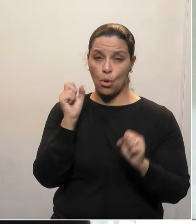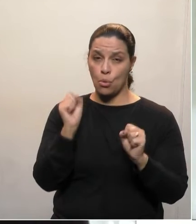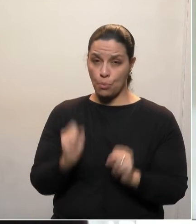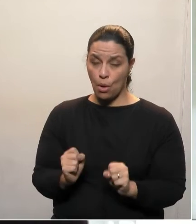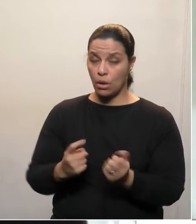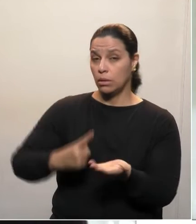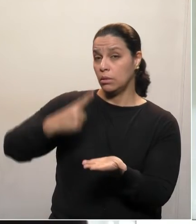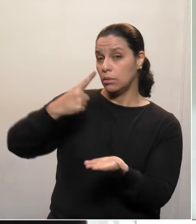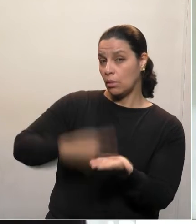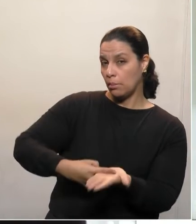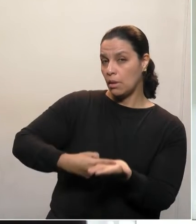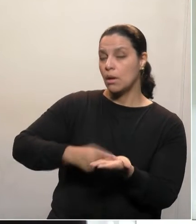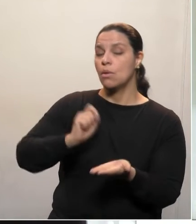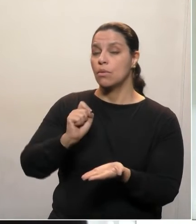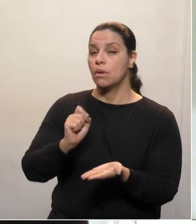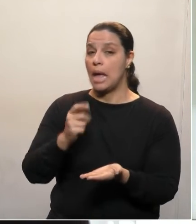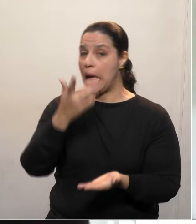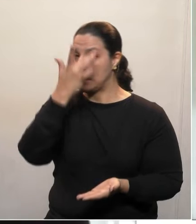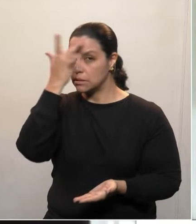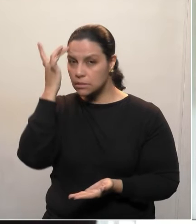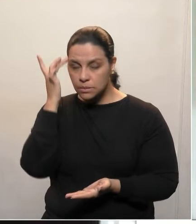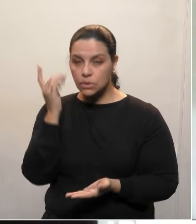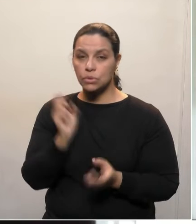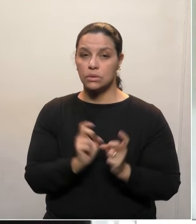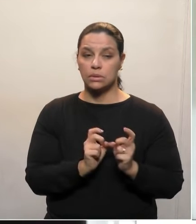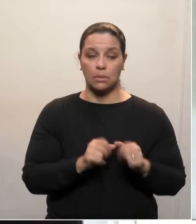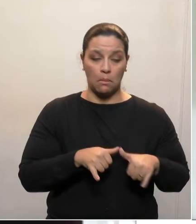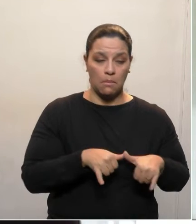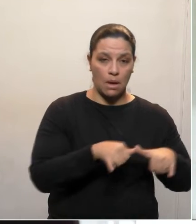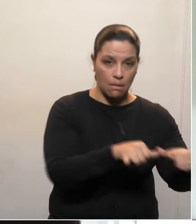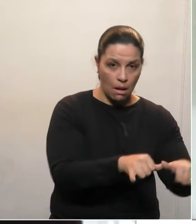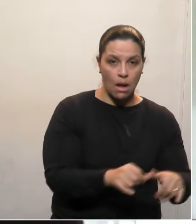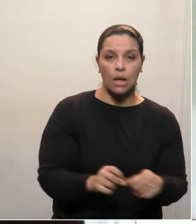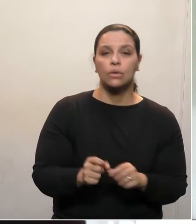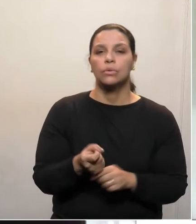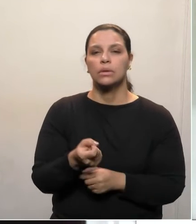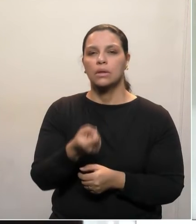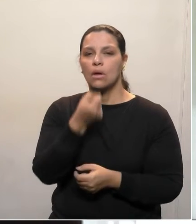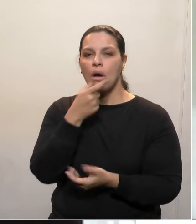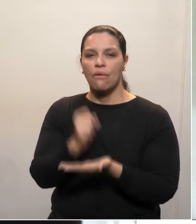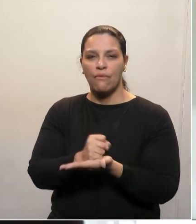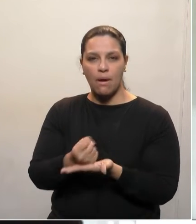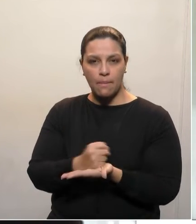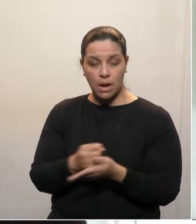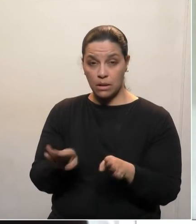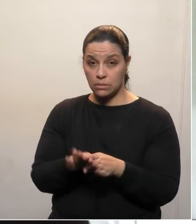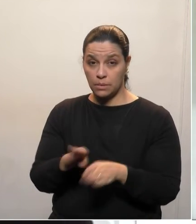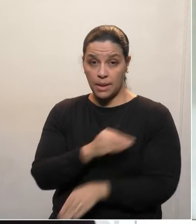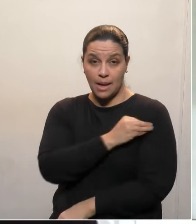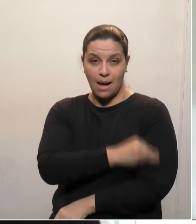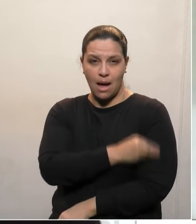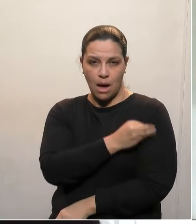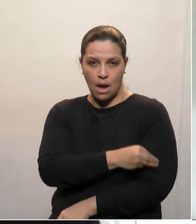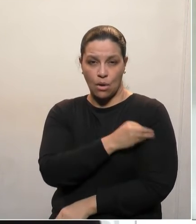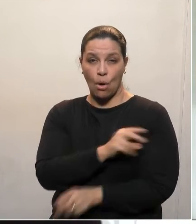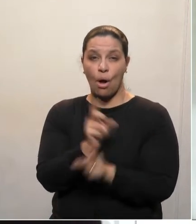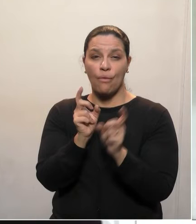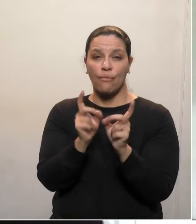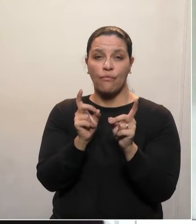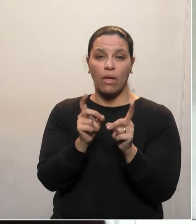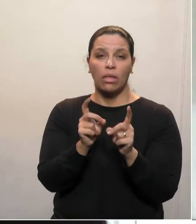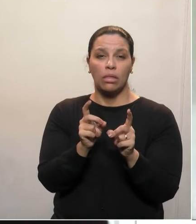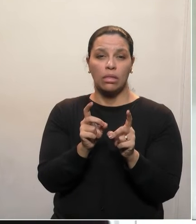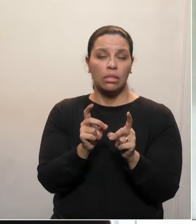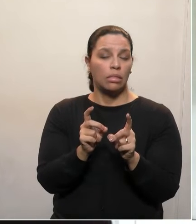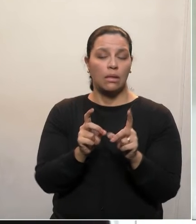acordo com as representações dos supermercados e das farmácias para que o álcool em gel seja vendido a preço de